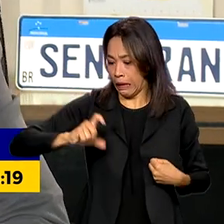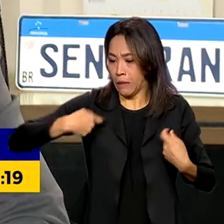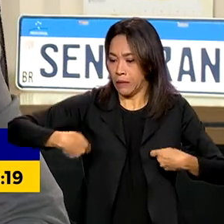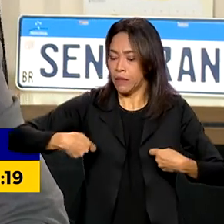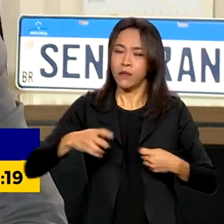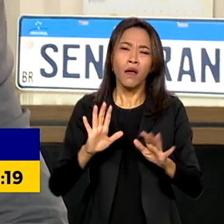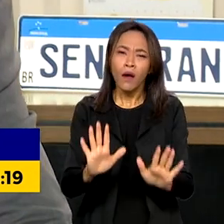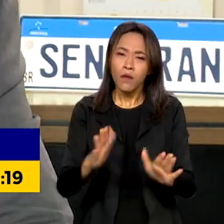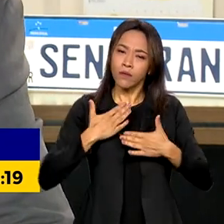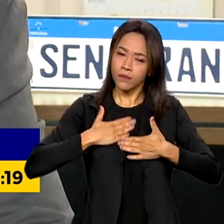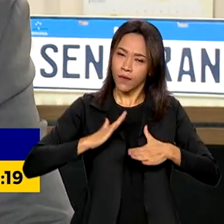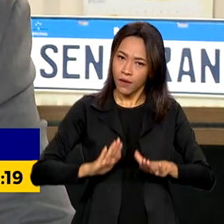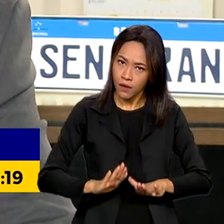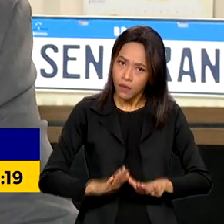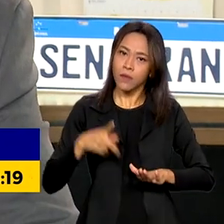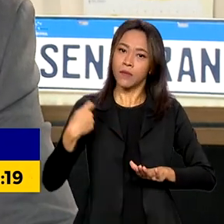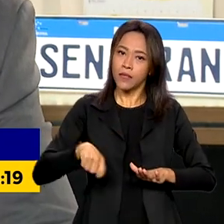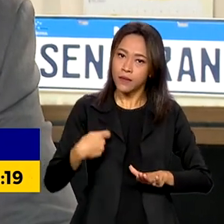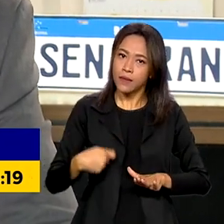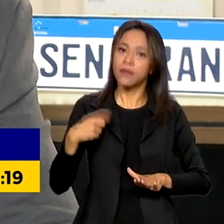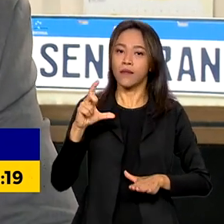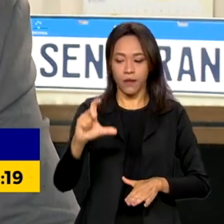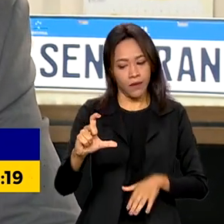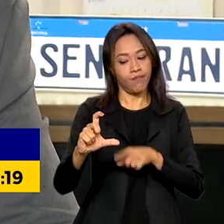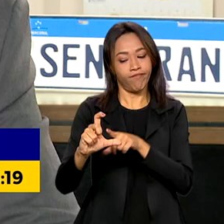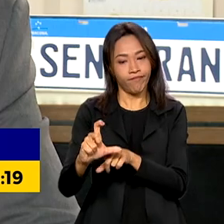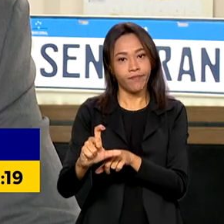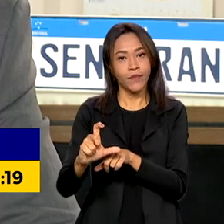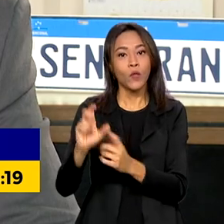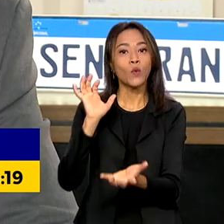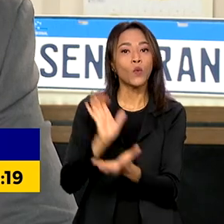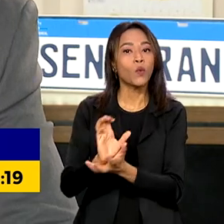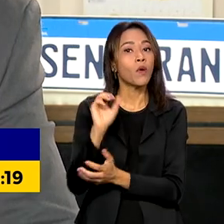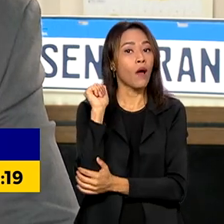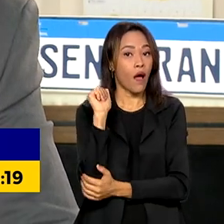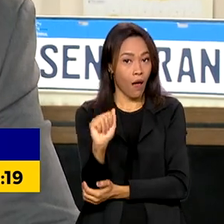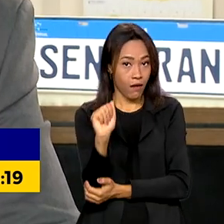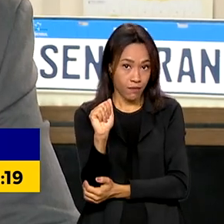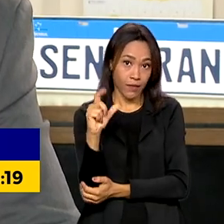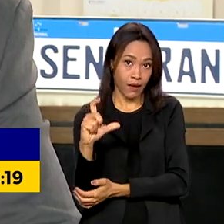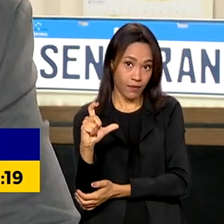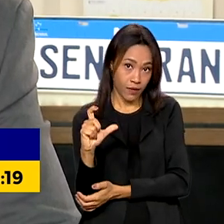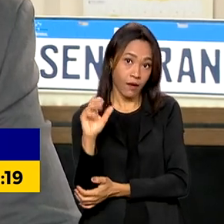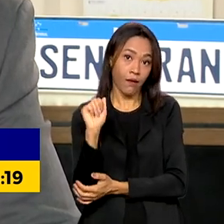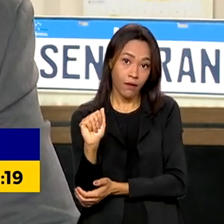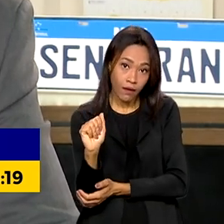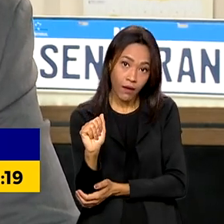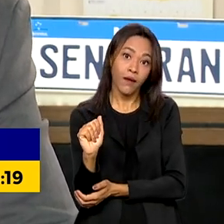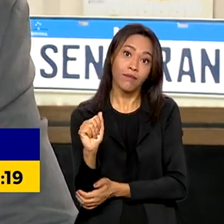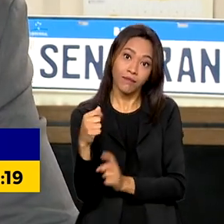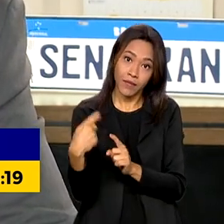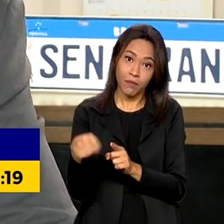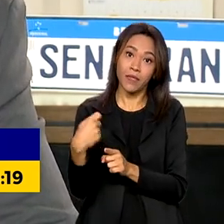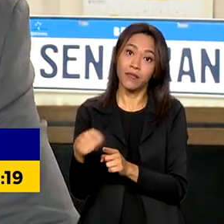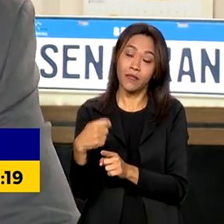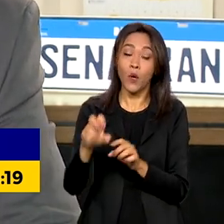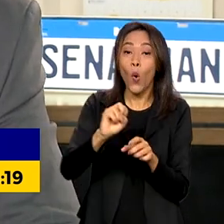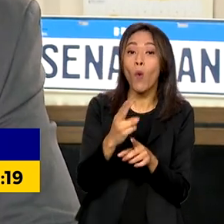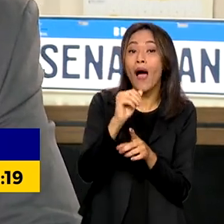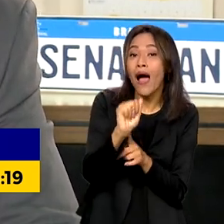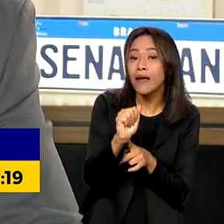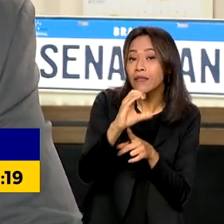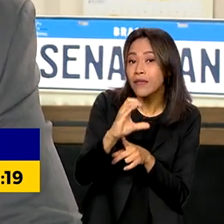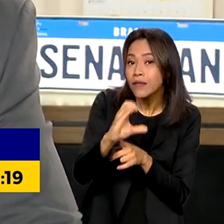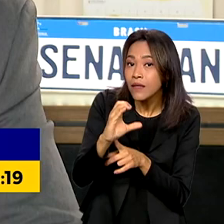desde já ele precisa de habilitação categoria A ou autorização que a gente chama de ACC para